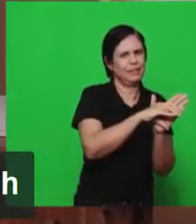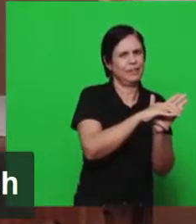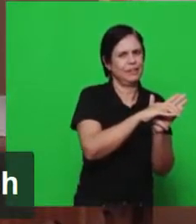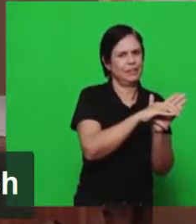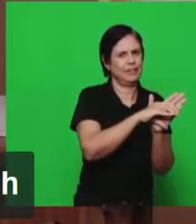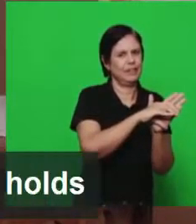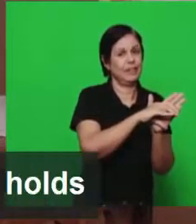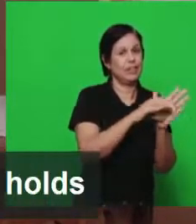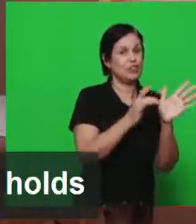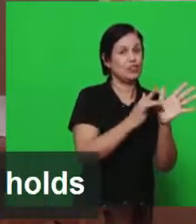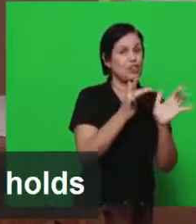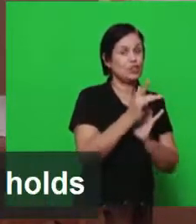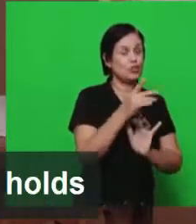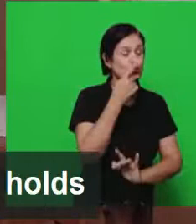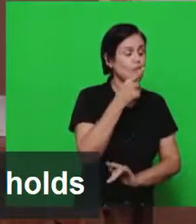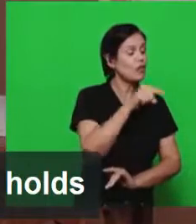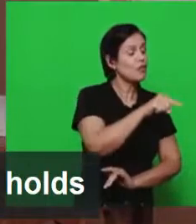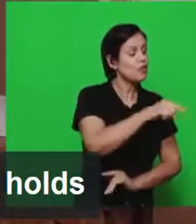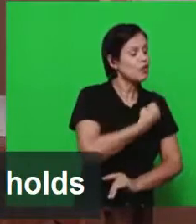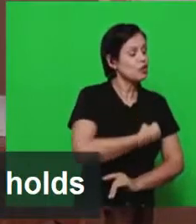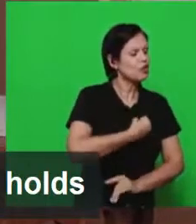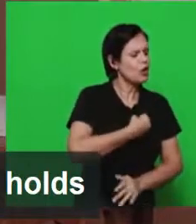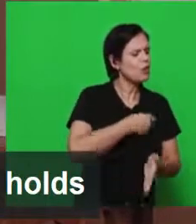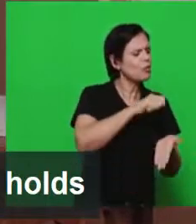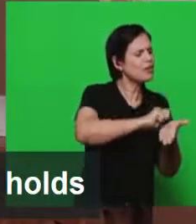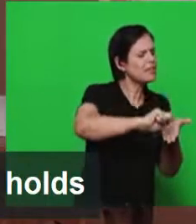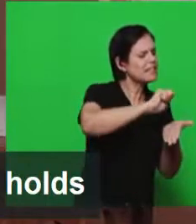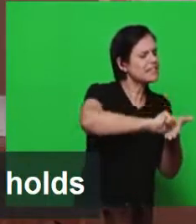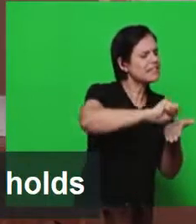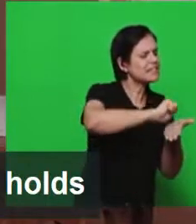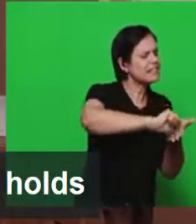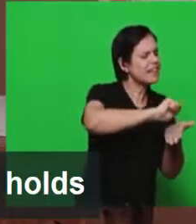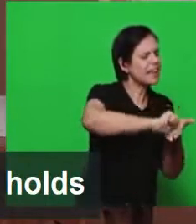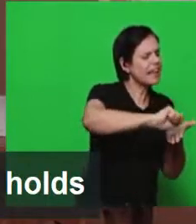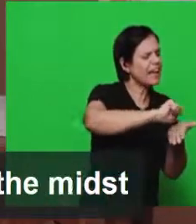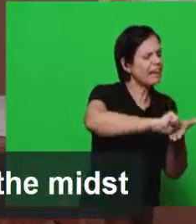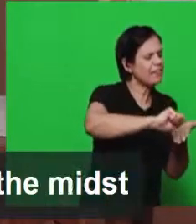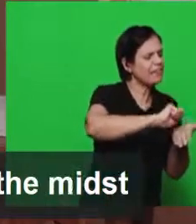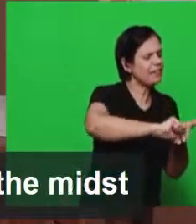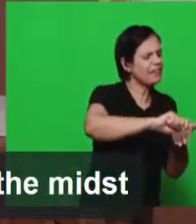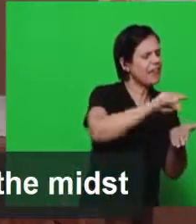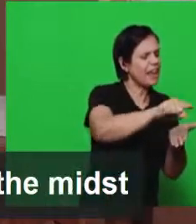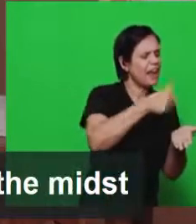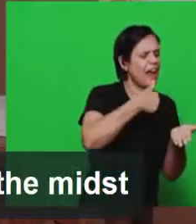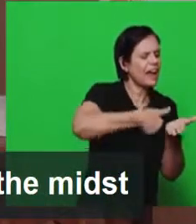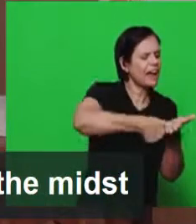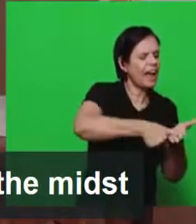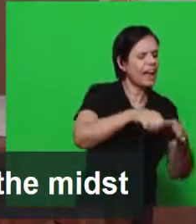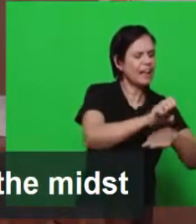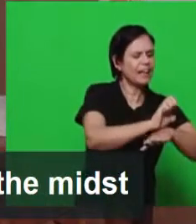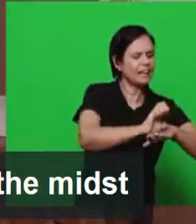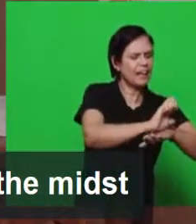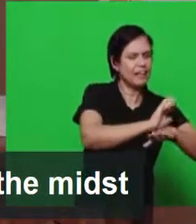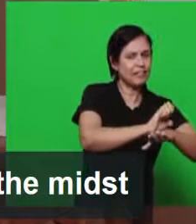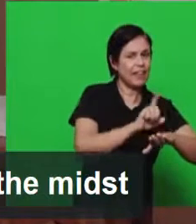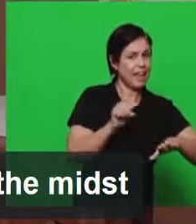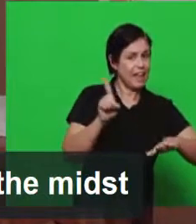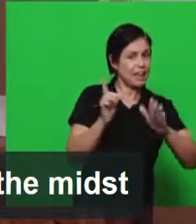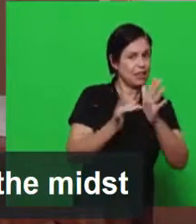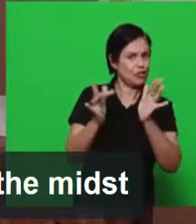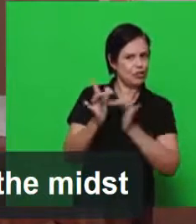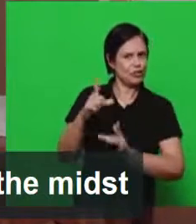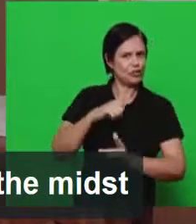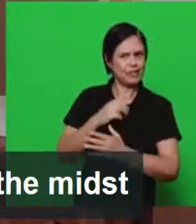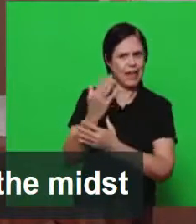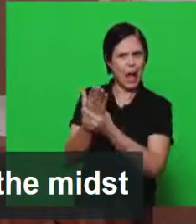escreve ao anjo que está na igreja de Éfeso, isto diz, aquele que tem na sua destra as sete